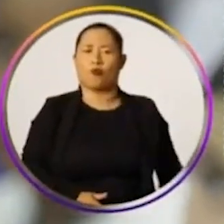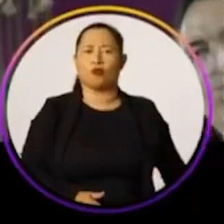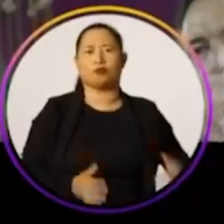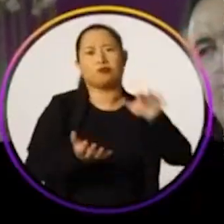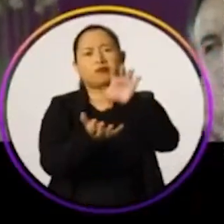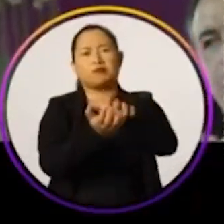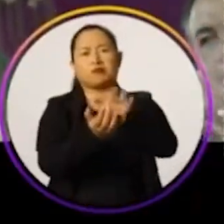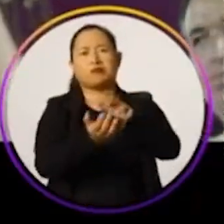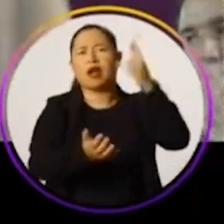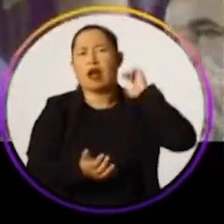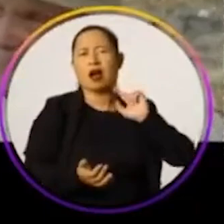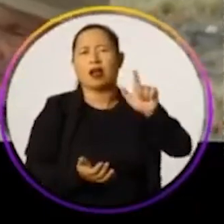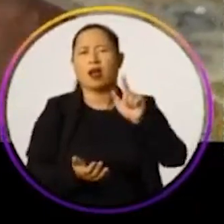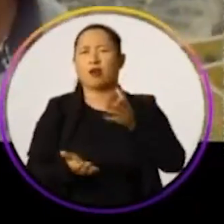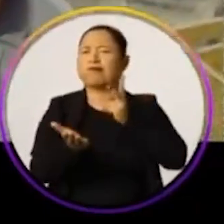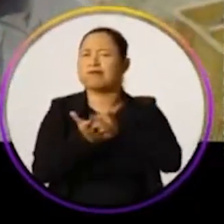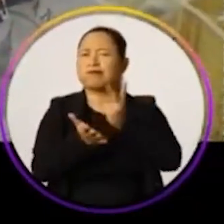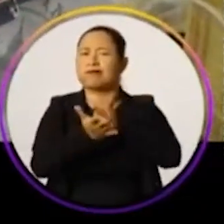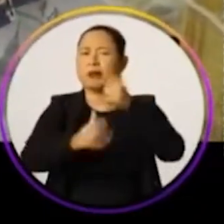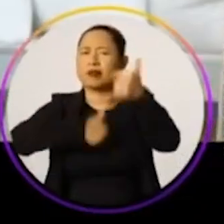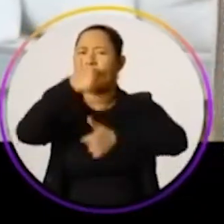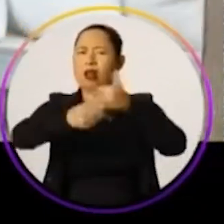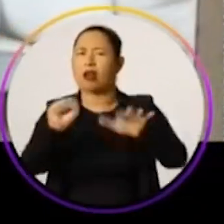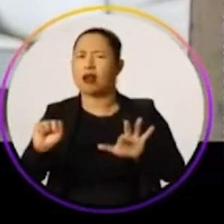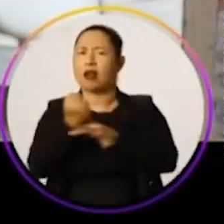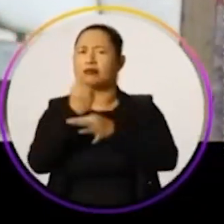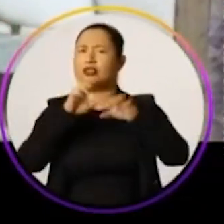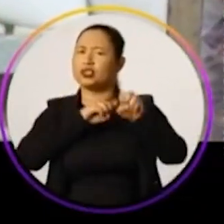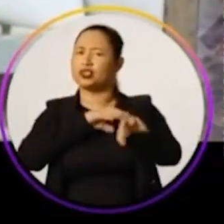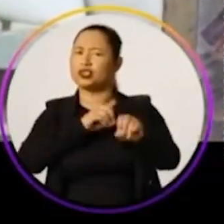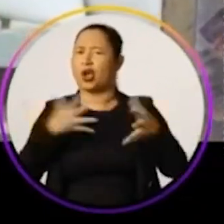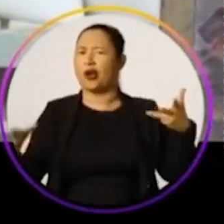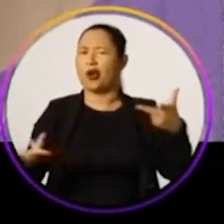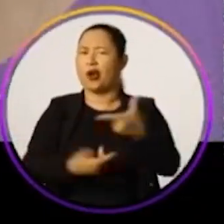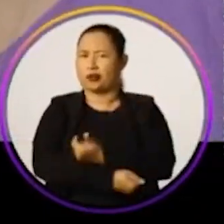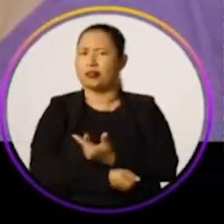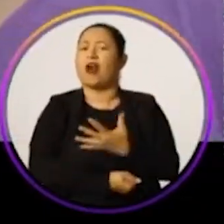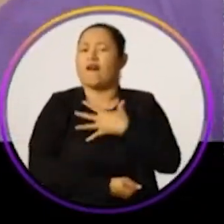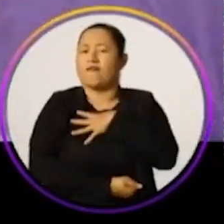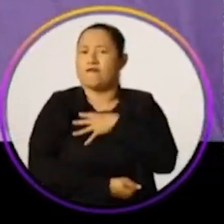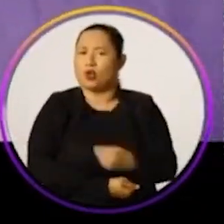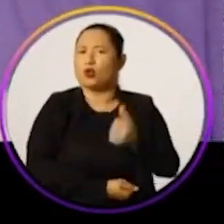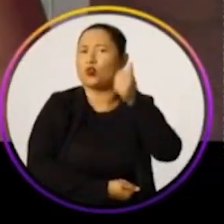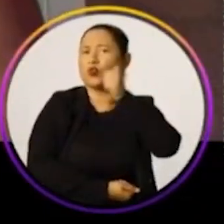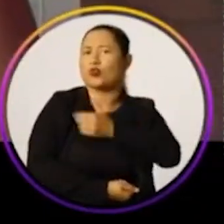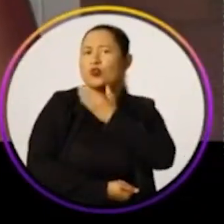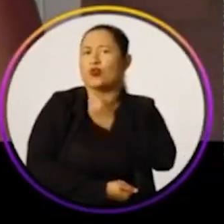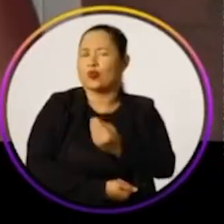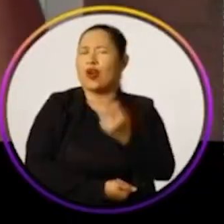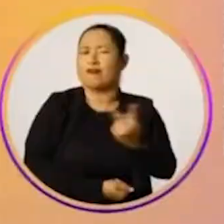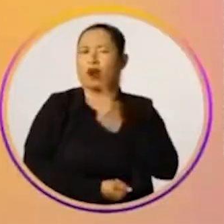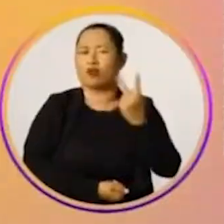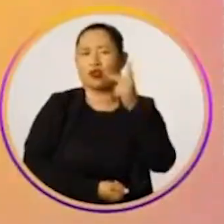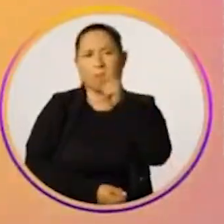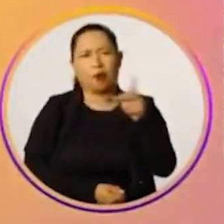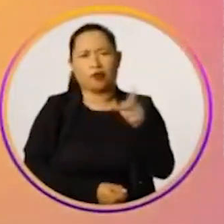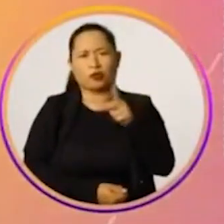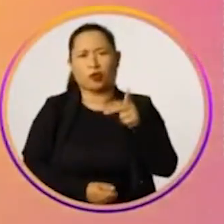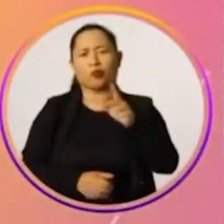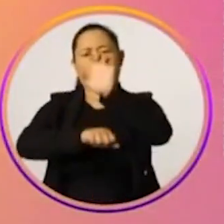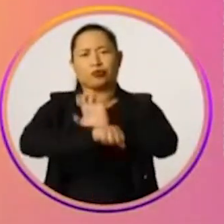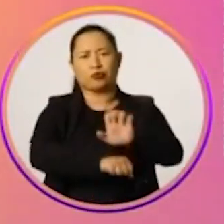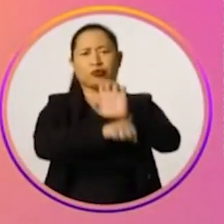No governo de Pernambuco, Raquel vai seguir trabalhando para garantir ensino de qualidade aos nossos filhos e filhas. Vai